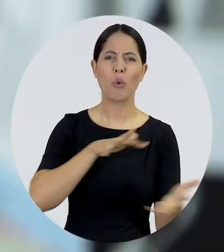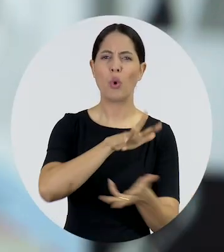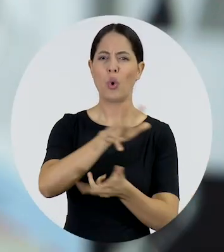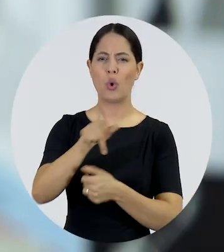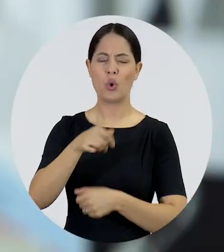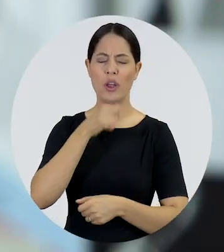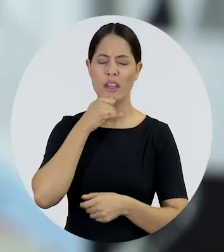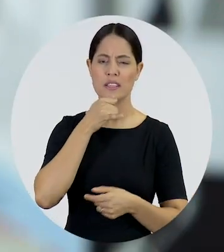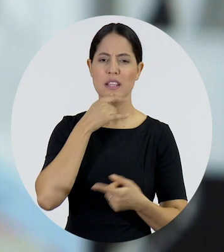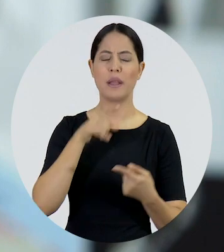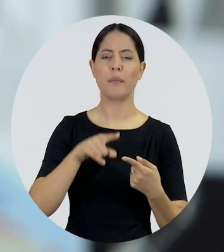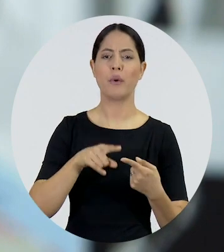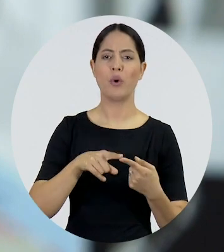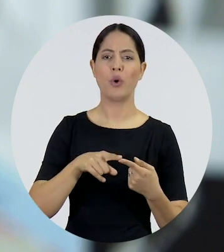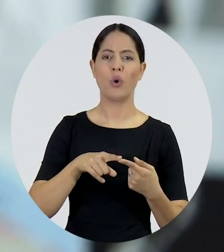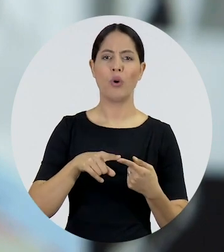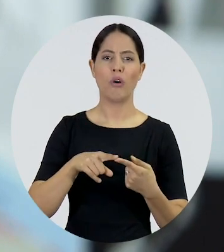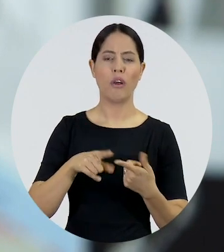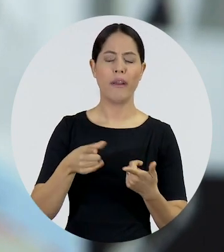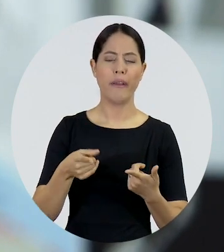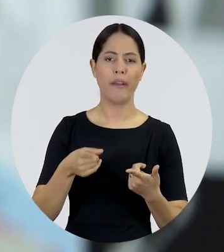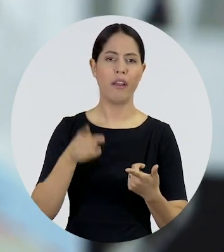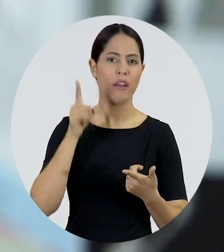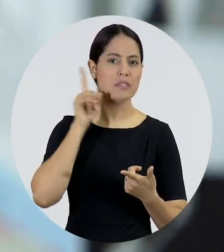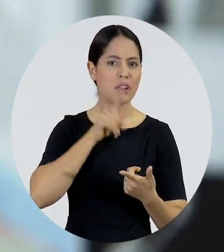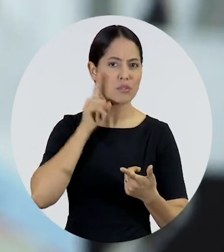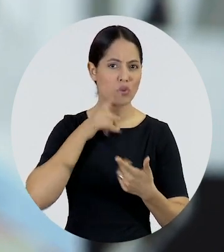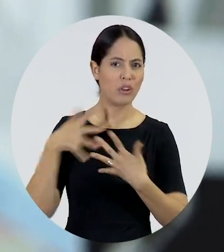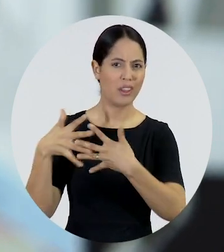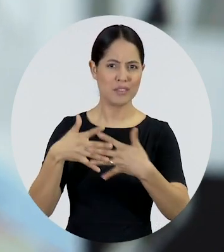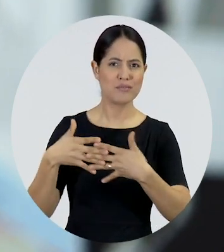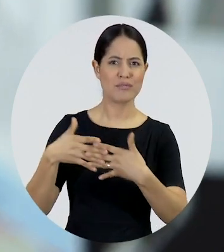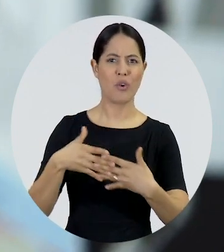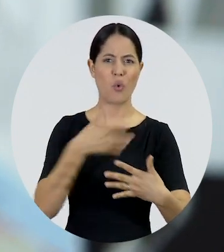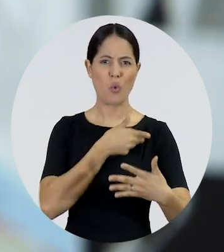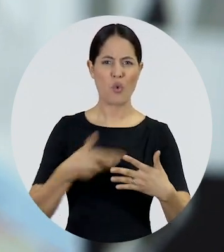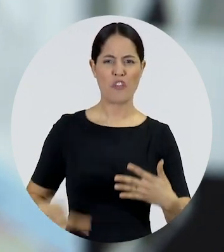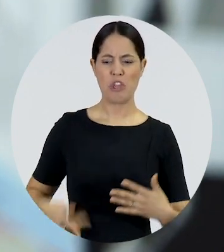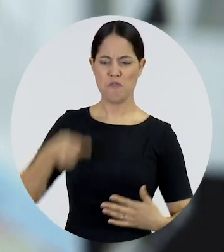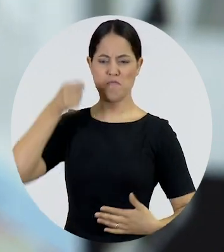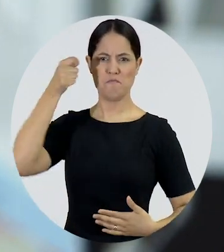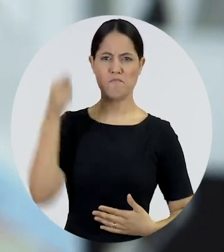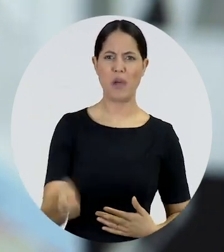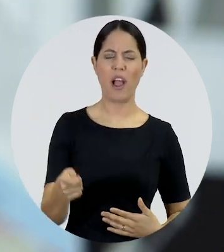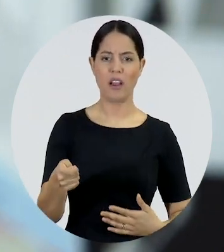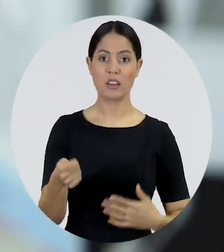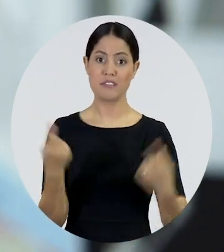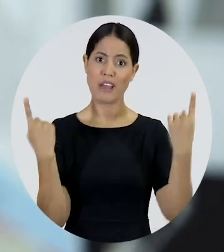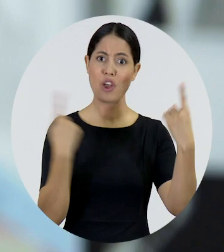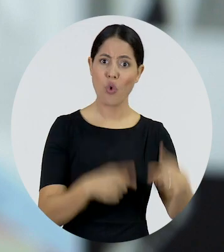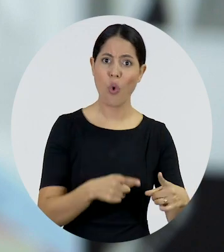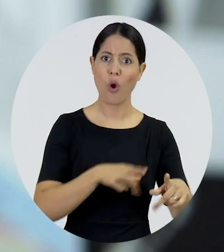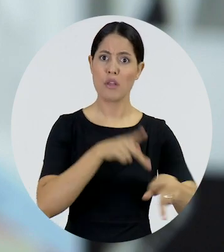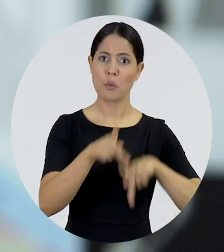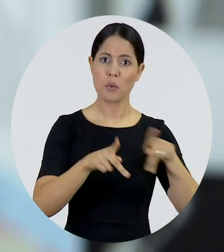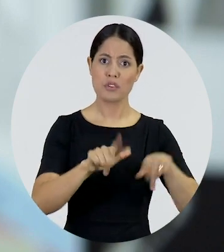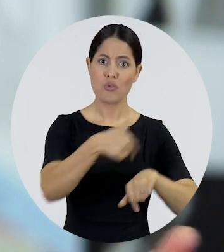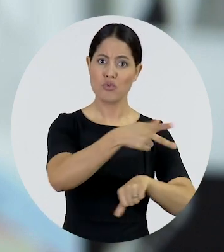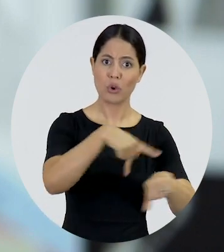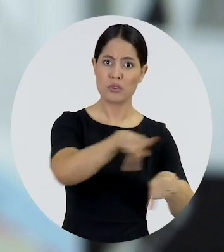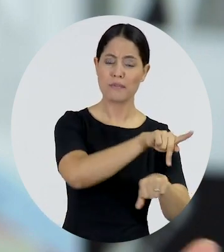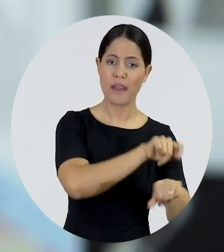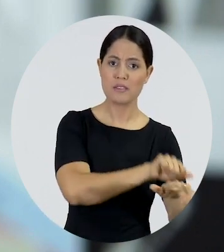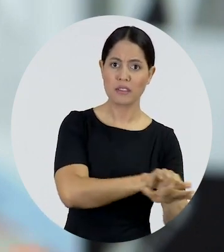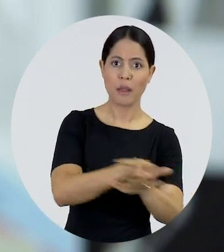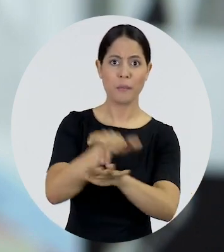temos um governo cada vez mais autoritário, um governo que ataca os imigrantes como forma de